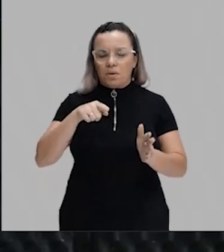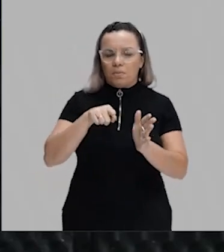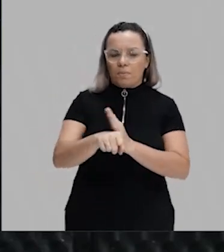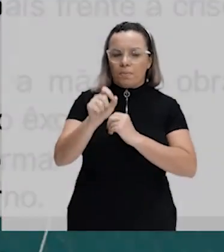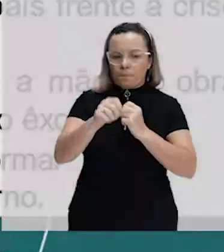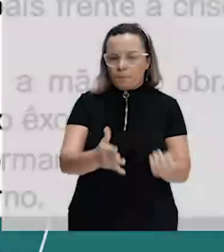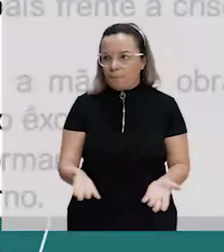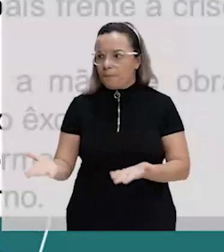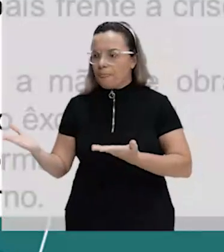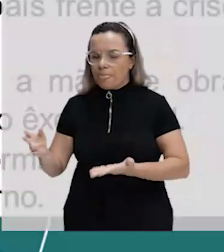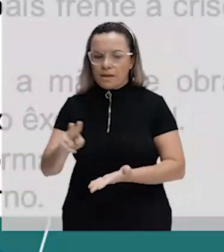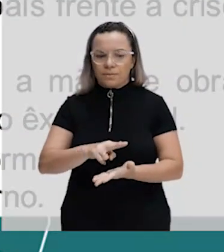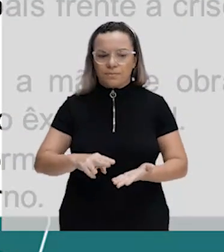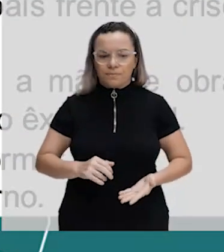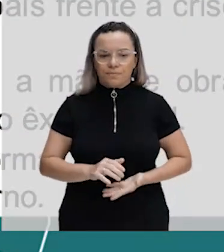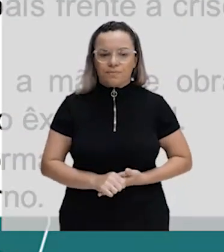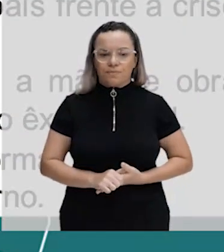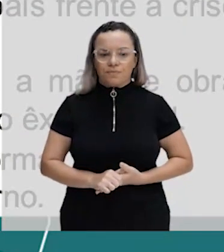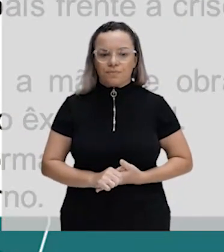Ela diz o seguinte.